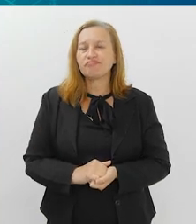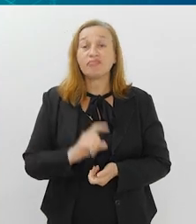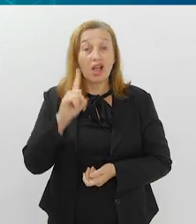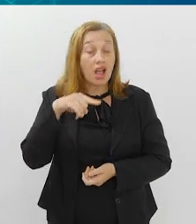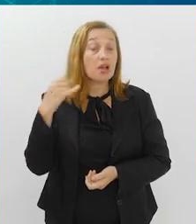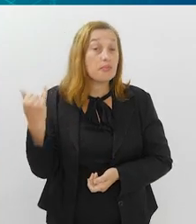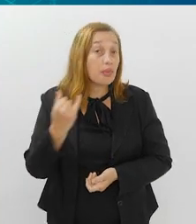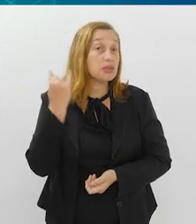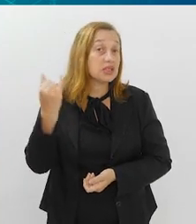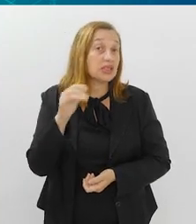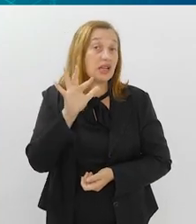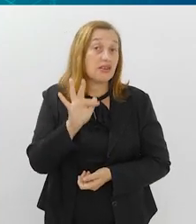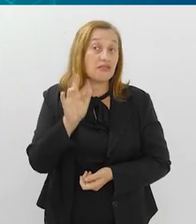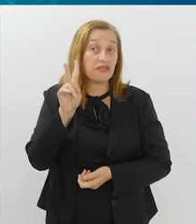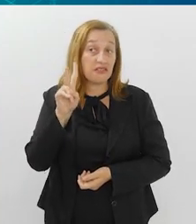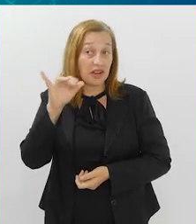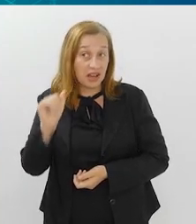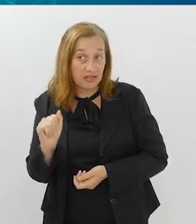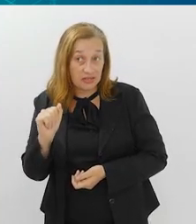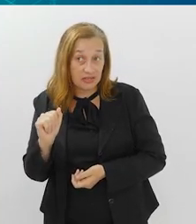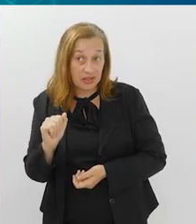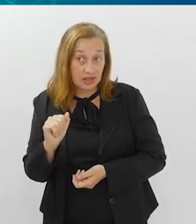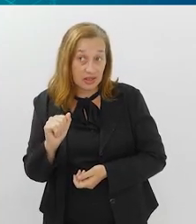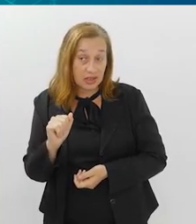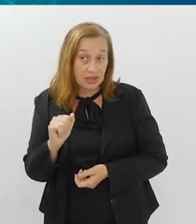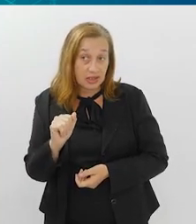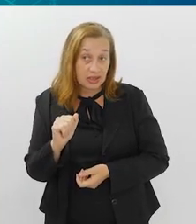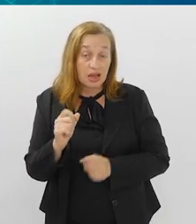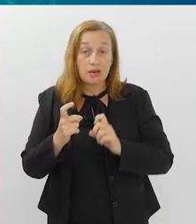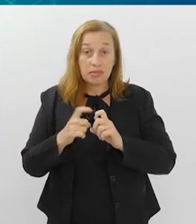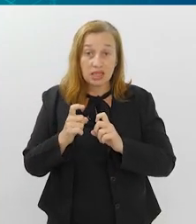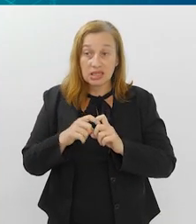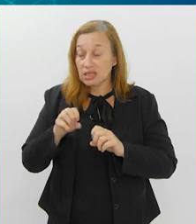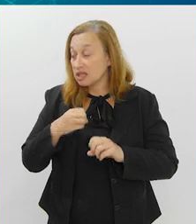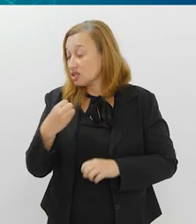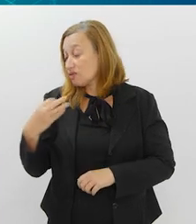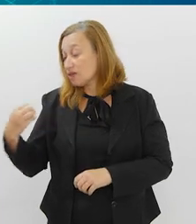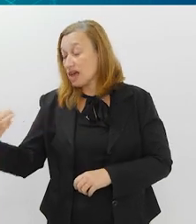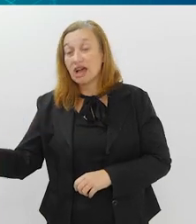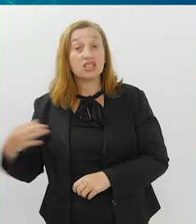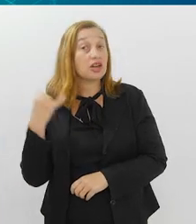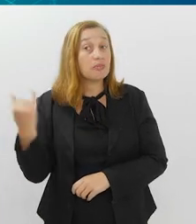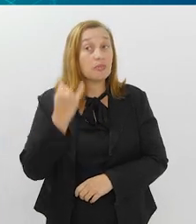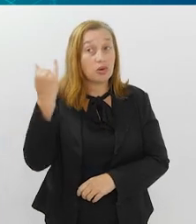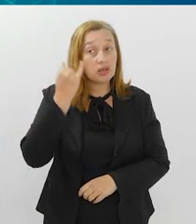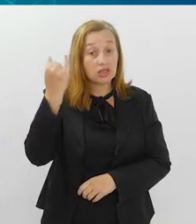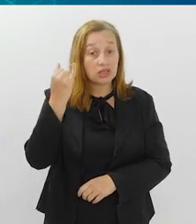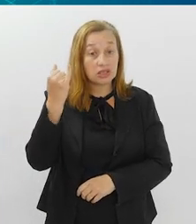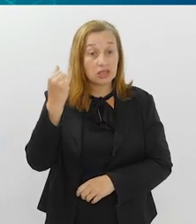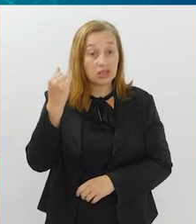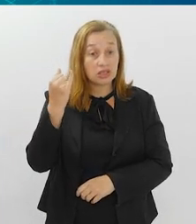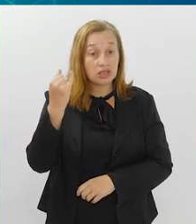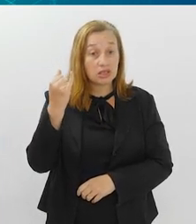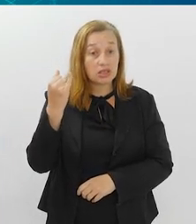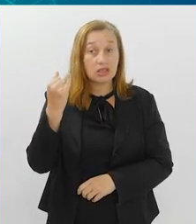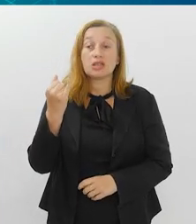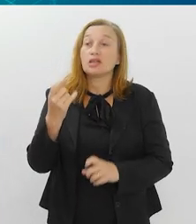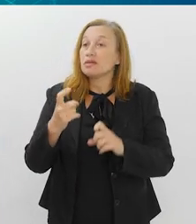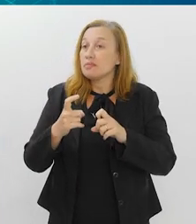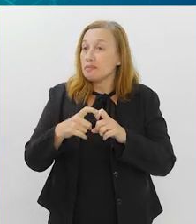isso é tão importante, Cláudia, que a medicina de viagem é uma substancialidade da infectologia.